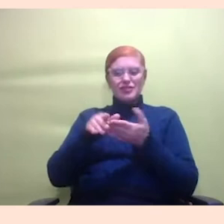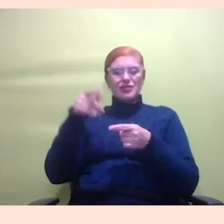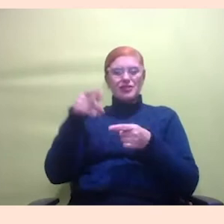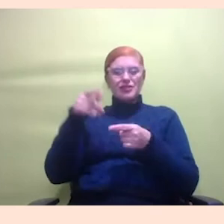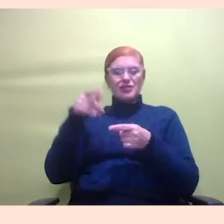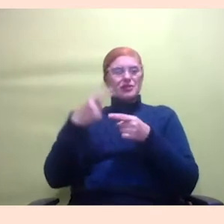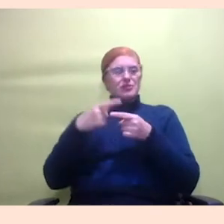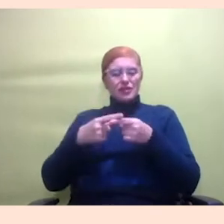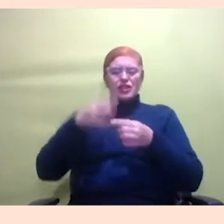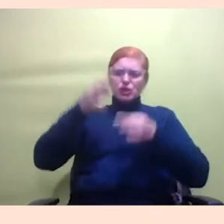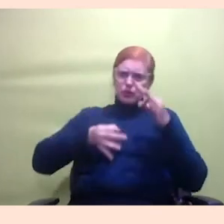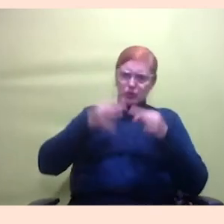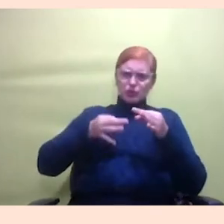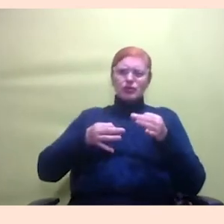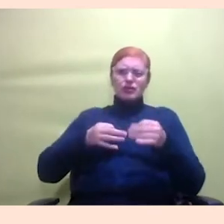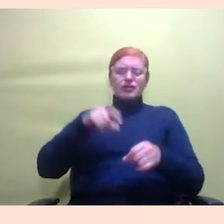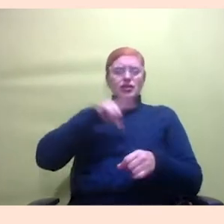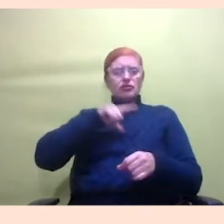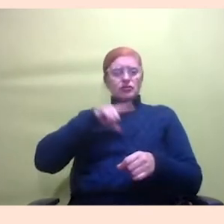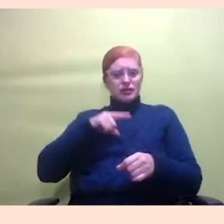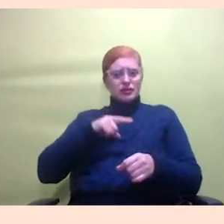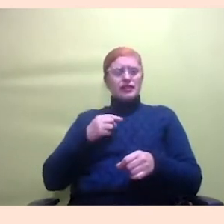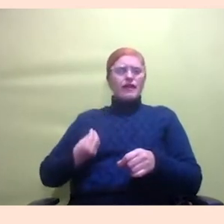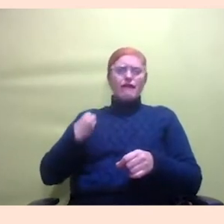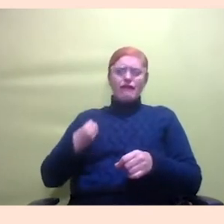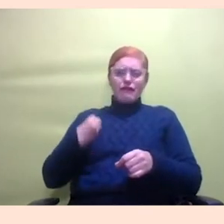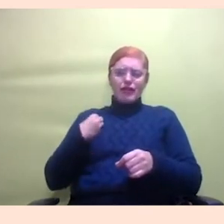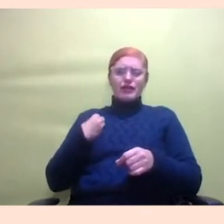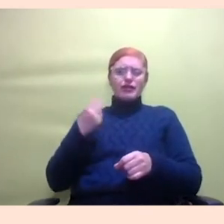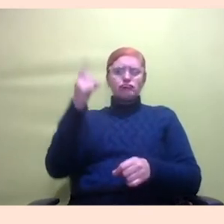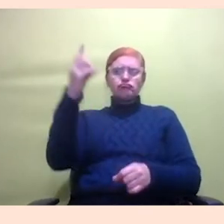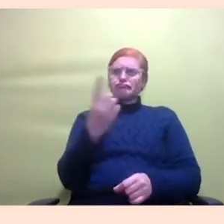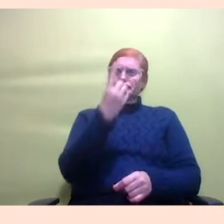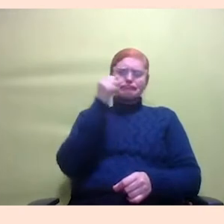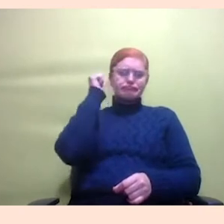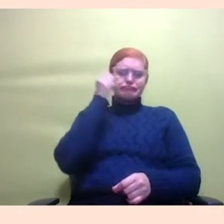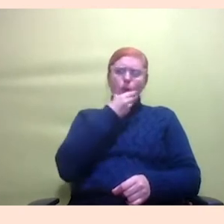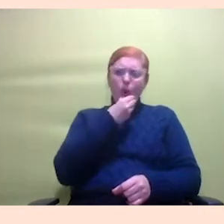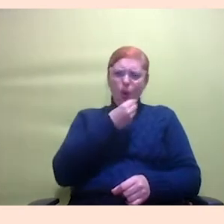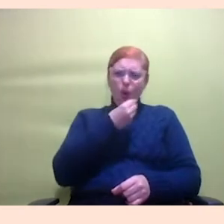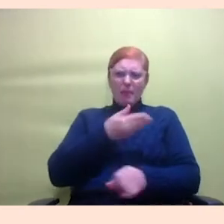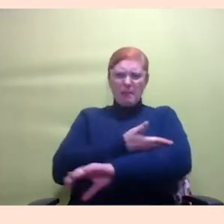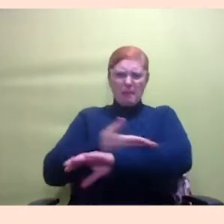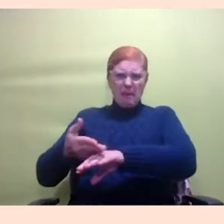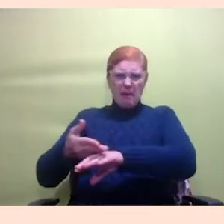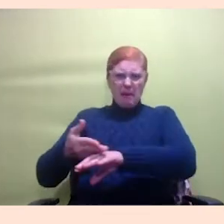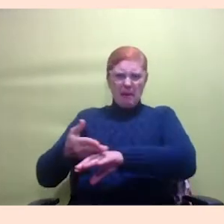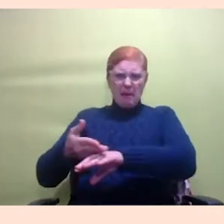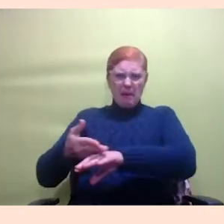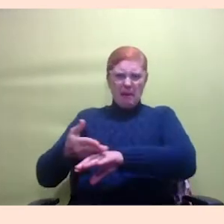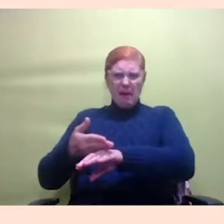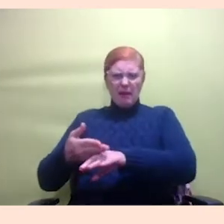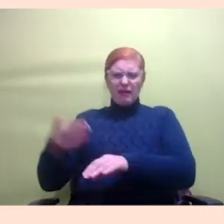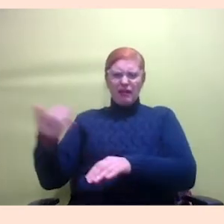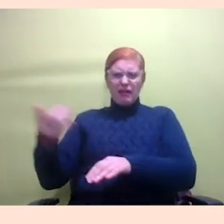vivências absurdas e aí vem um cara branco, escroto escreve sobre feminismo de uma forma chua, horrorosa e ele